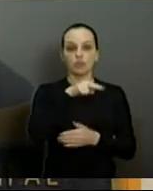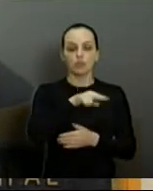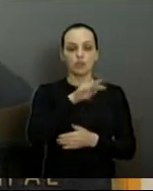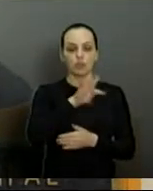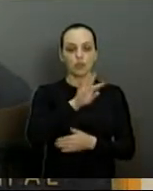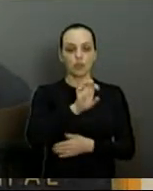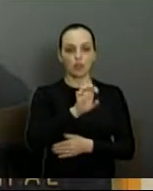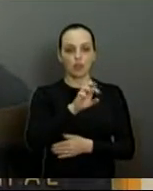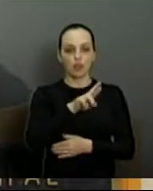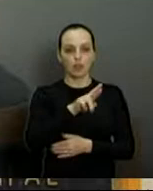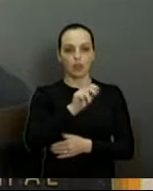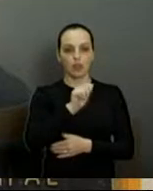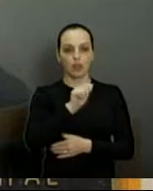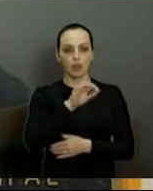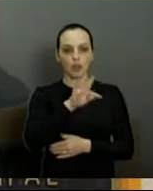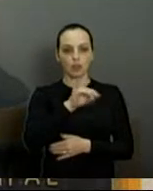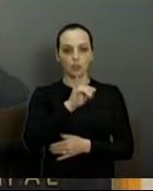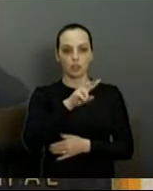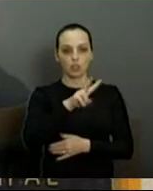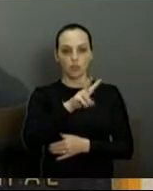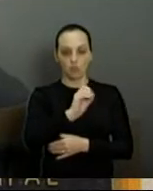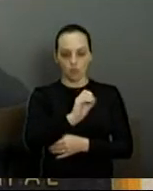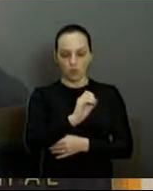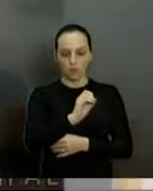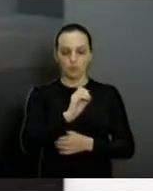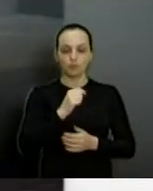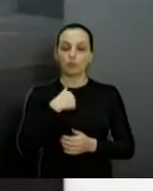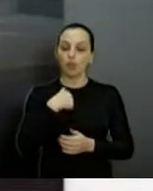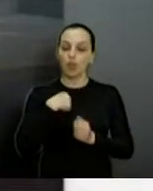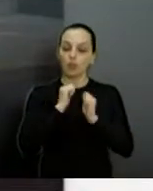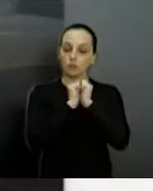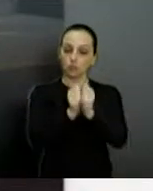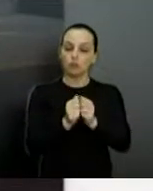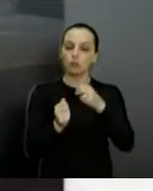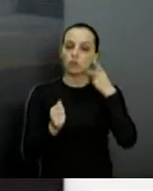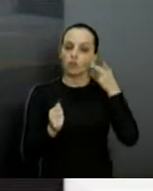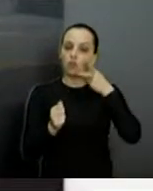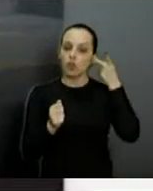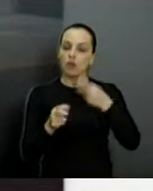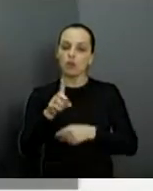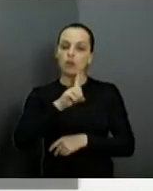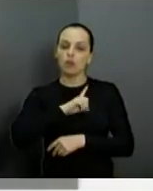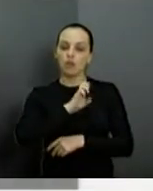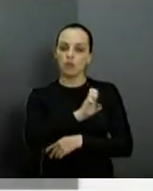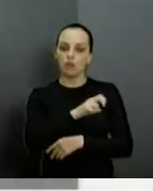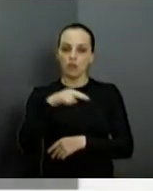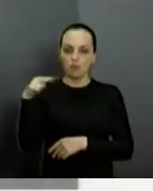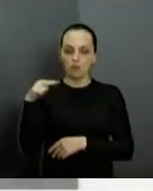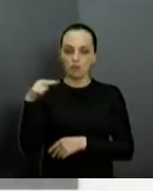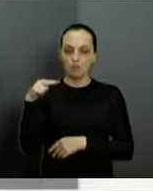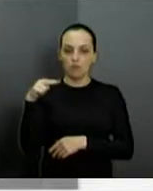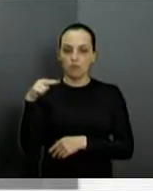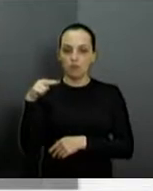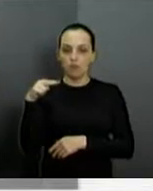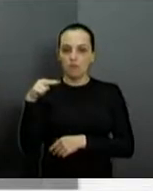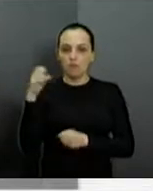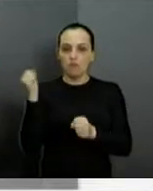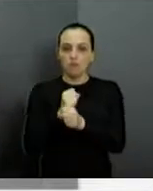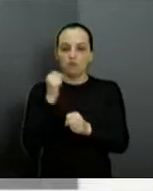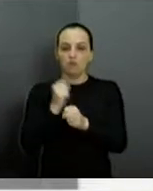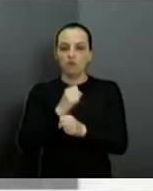o último sábado, eu e o doutor Elton Negrini. Colégio Interativo